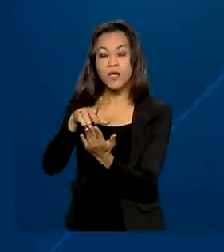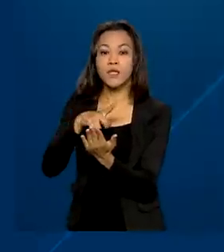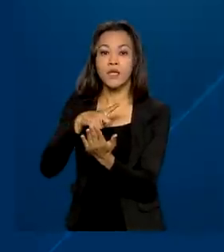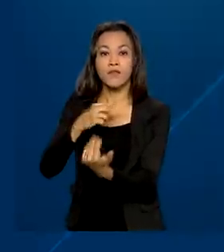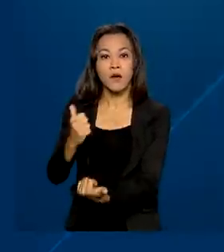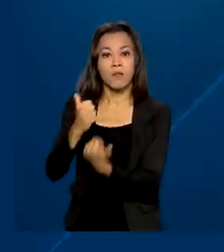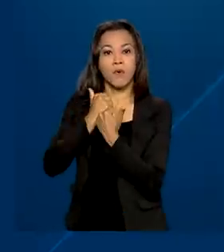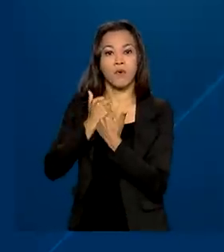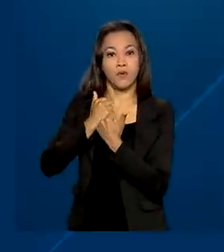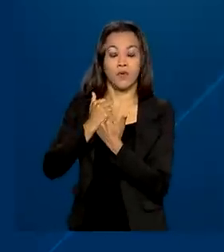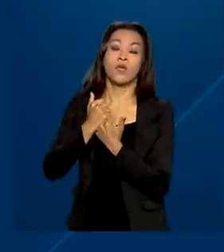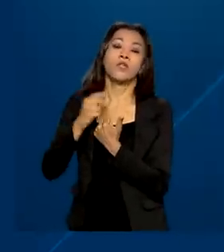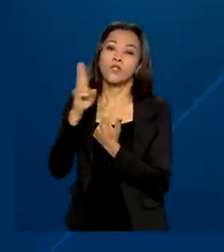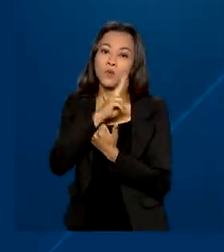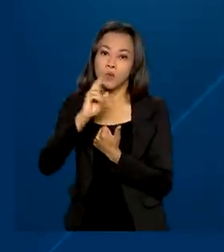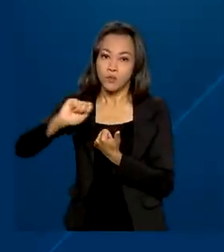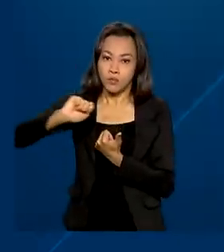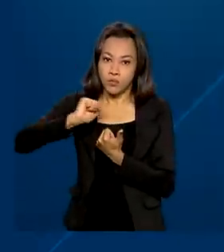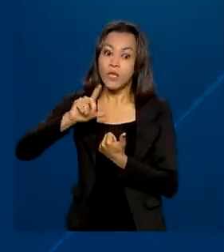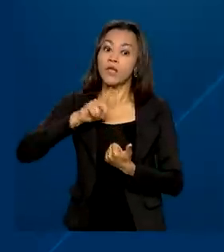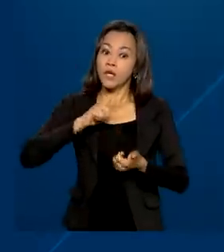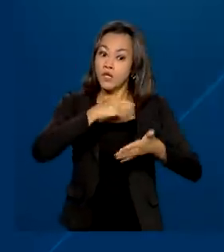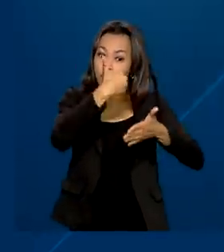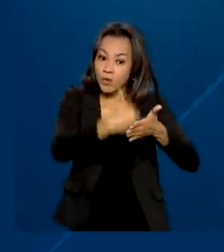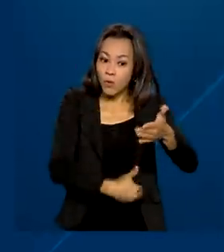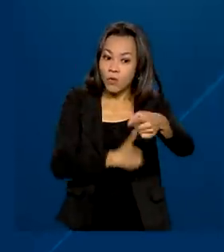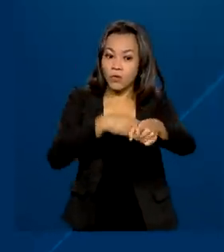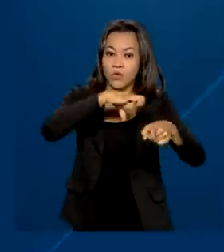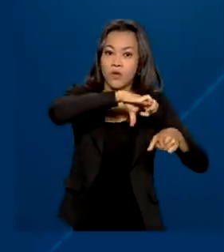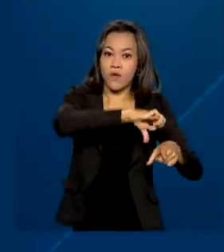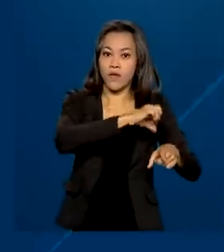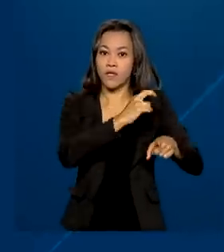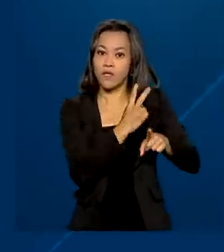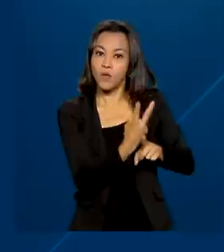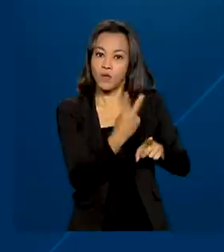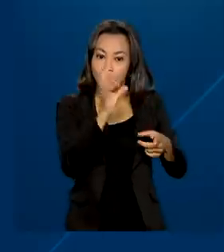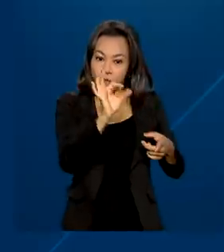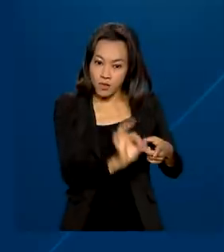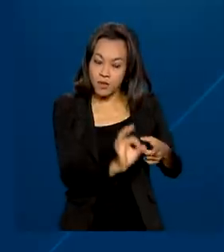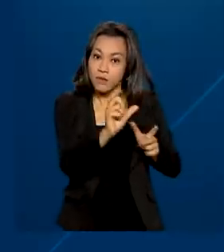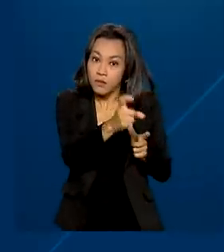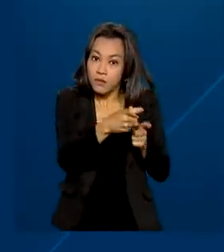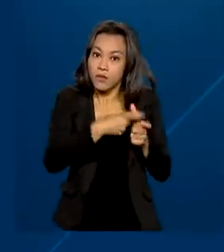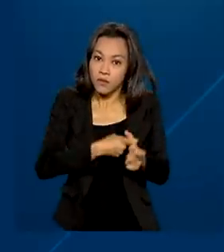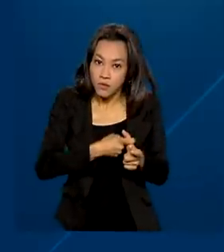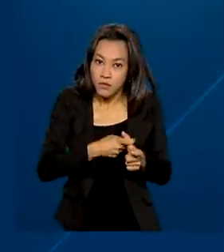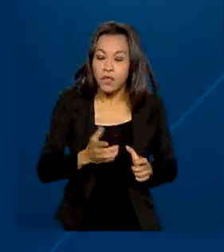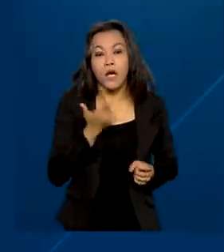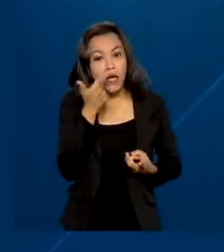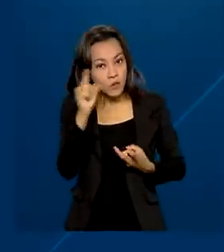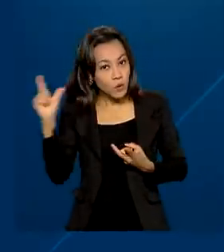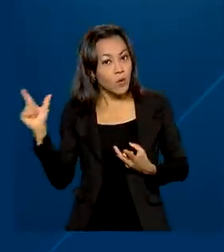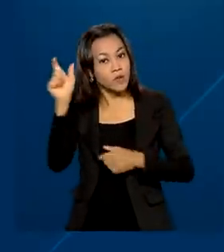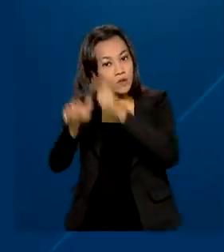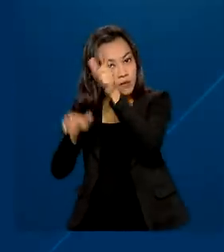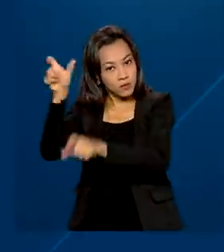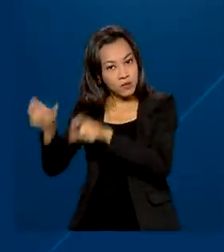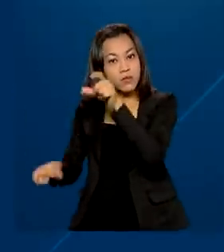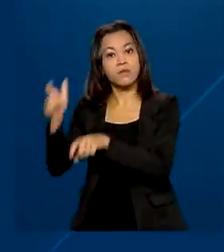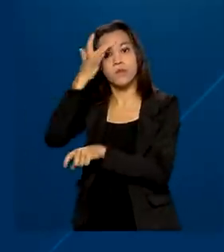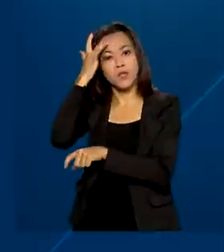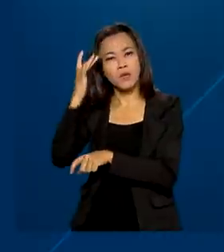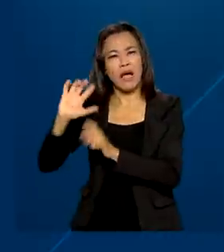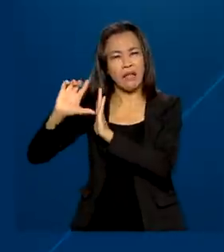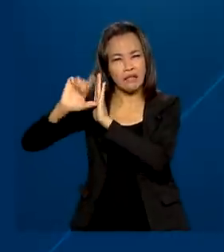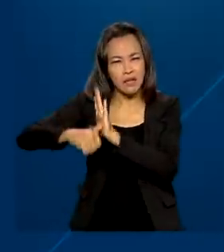têm desconto de 92% da dívida consolidada. Para os demais, com atraso de mais